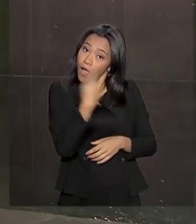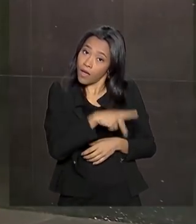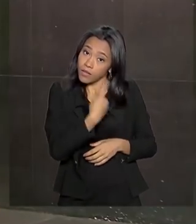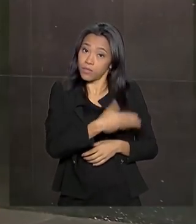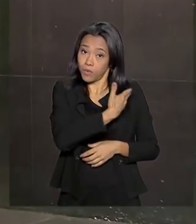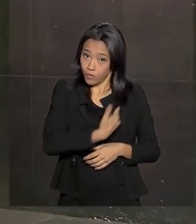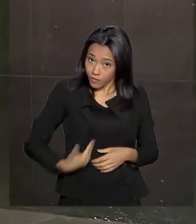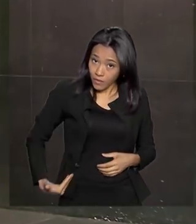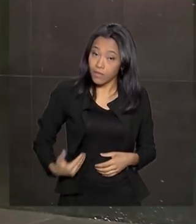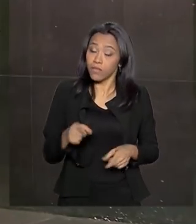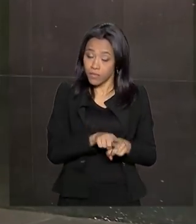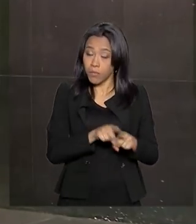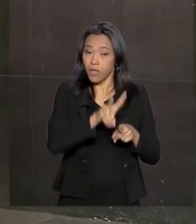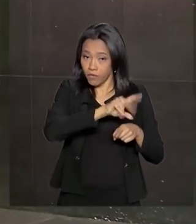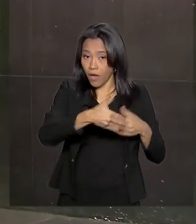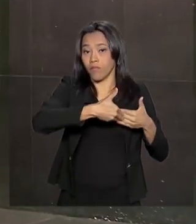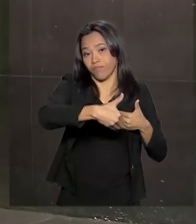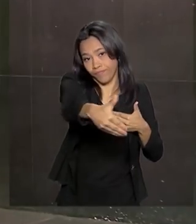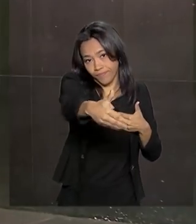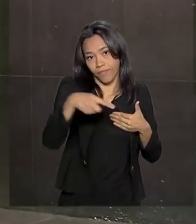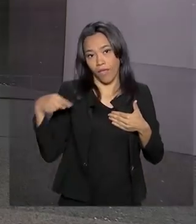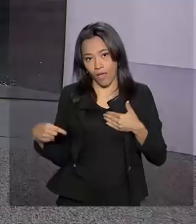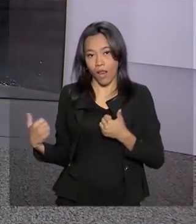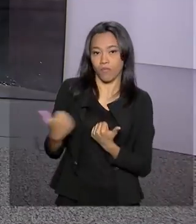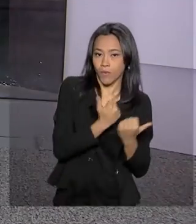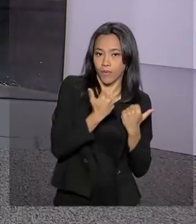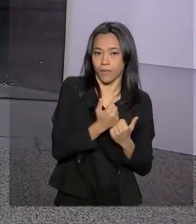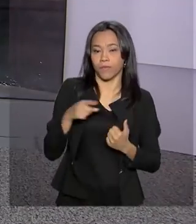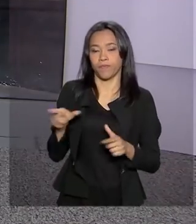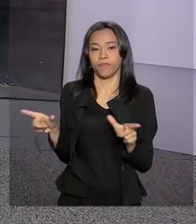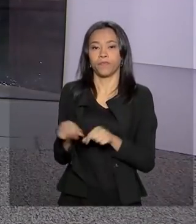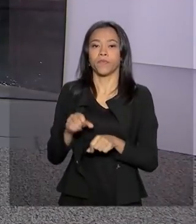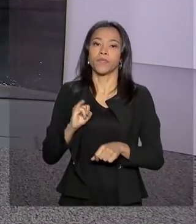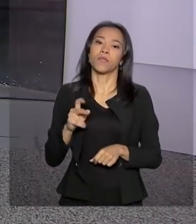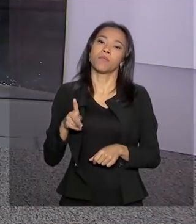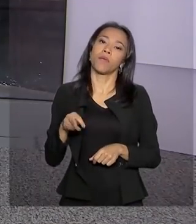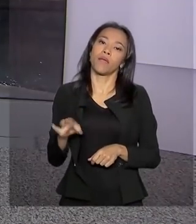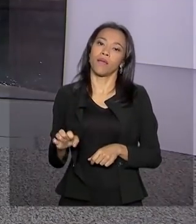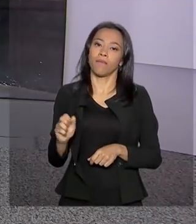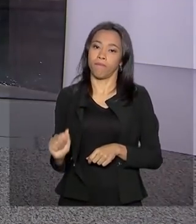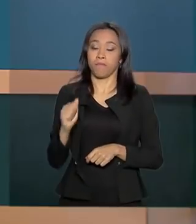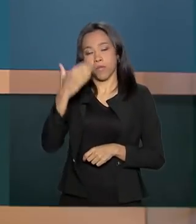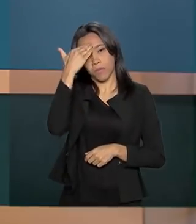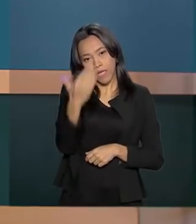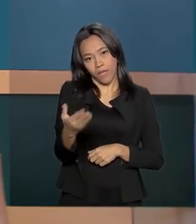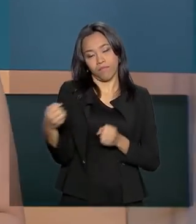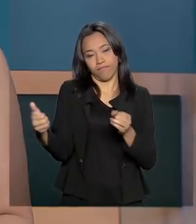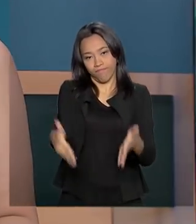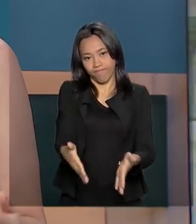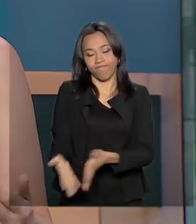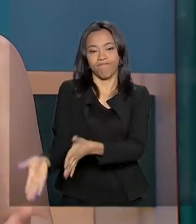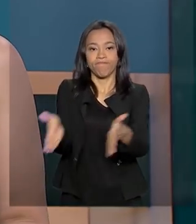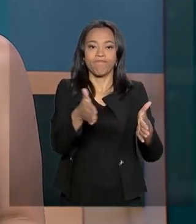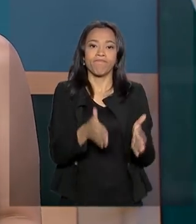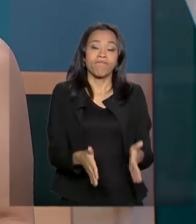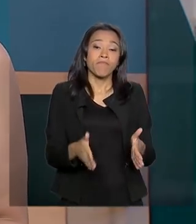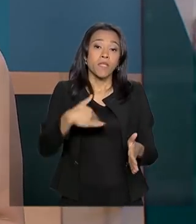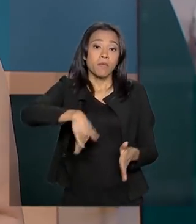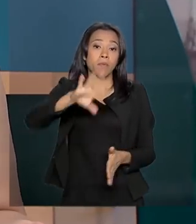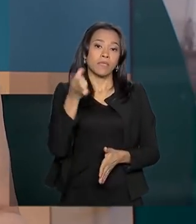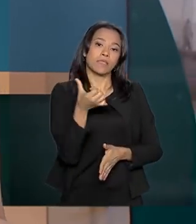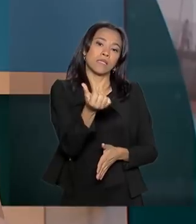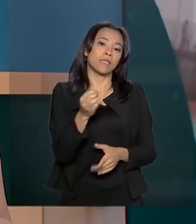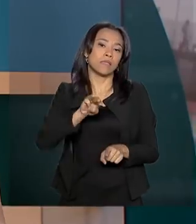implementadas pelo governo. Voltamos com você, Carla. Obrigada, Luana, pela sua participação ao vivo aqui com a gente. Olha, mais de 6 milhões de